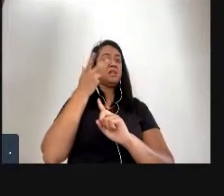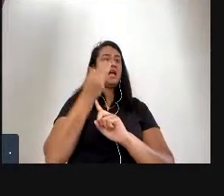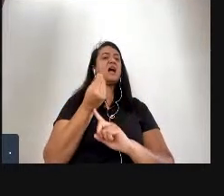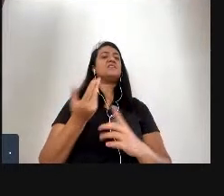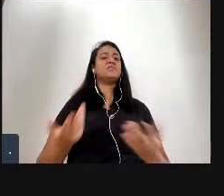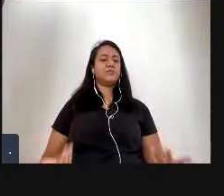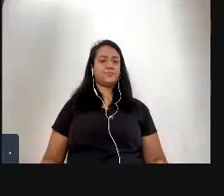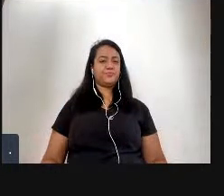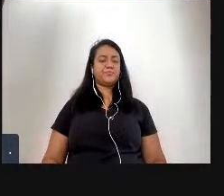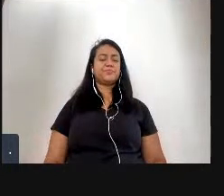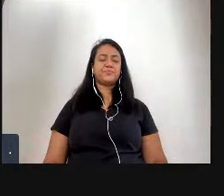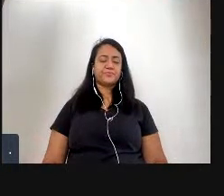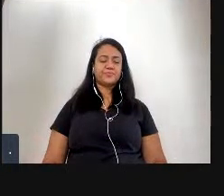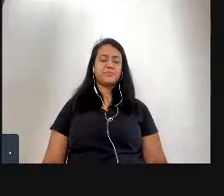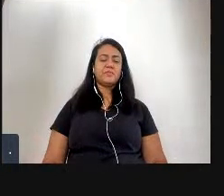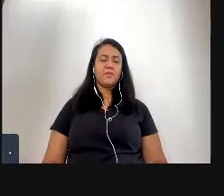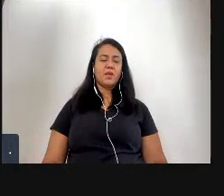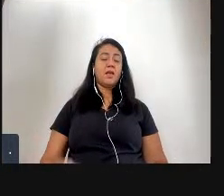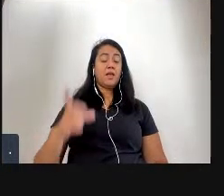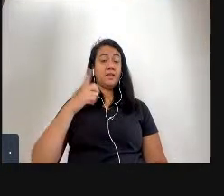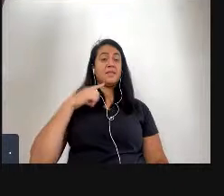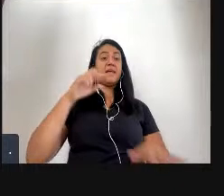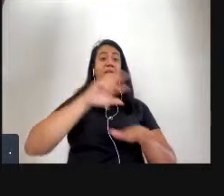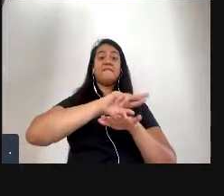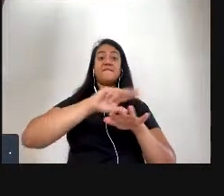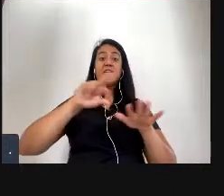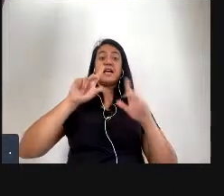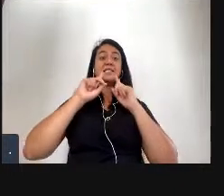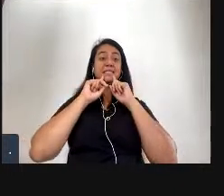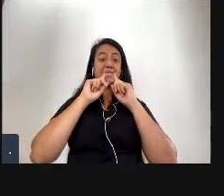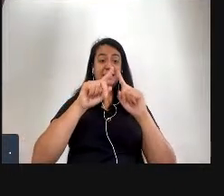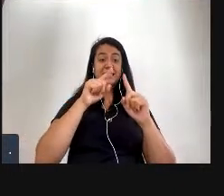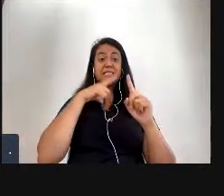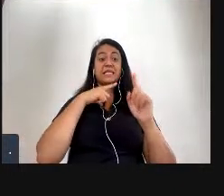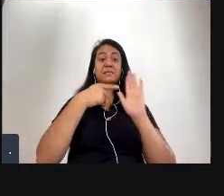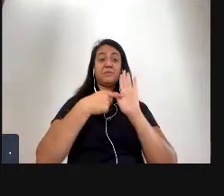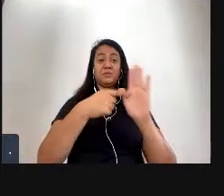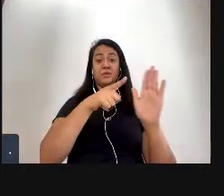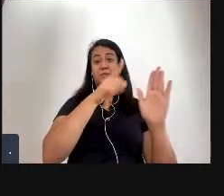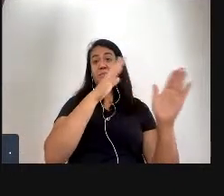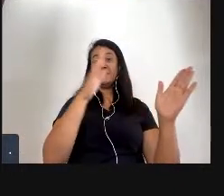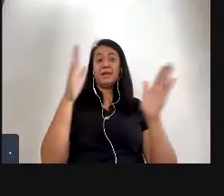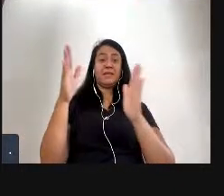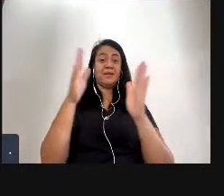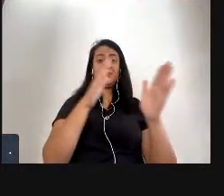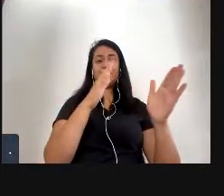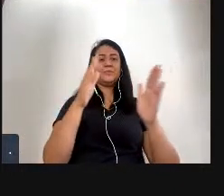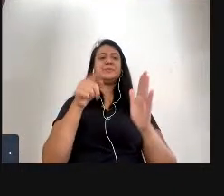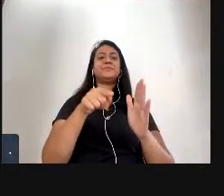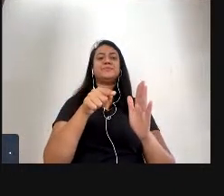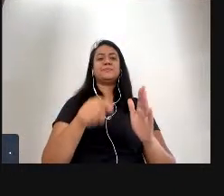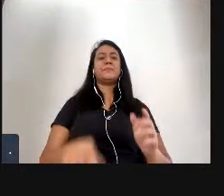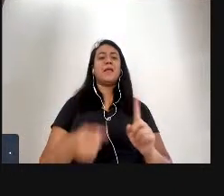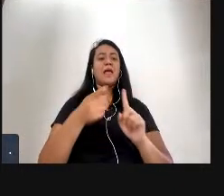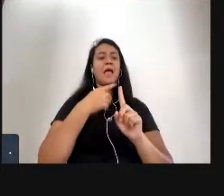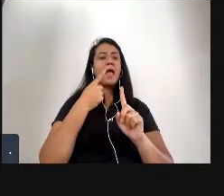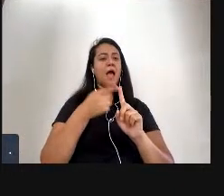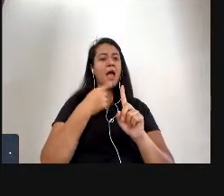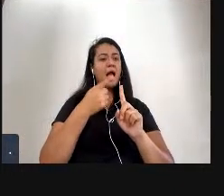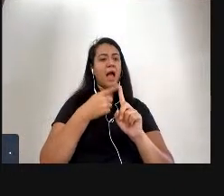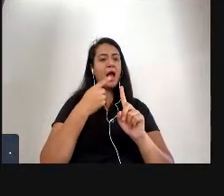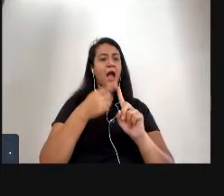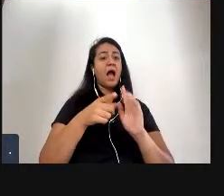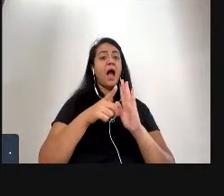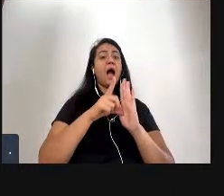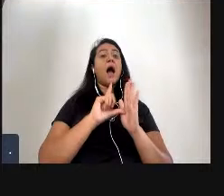então tem várias críticas que apareceram nesse momento a primeira delas já antes do ato